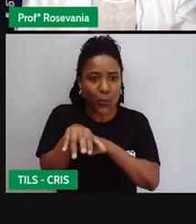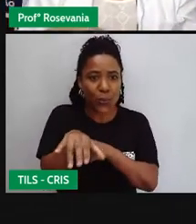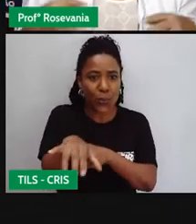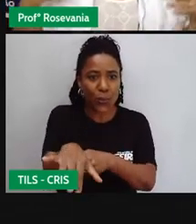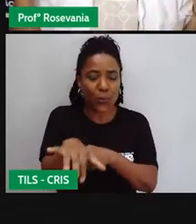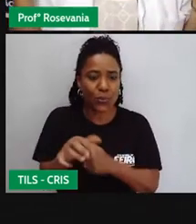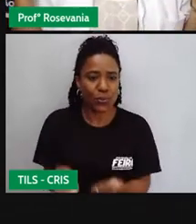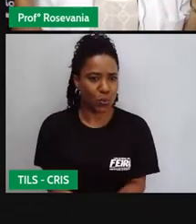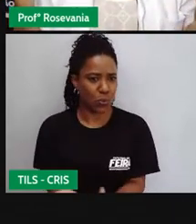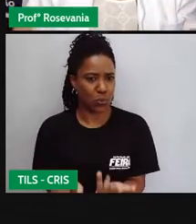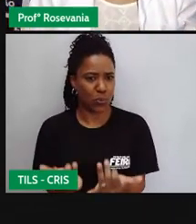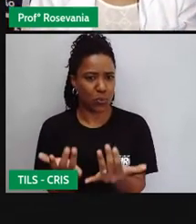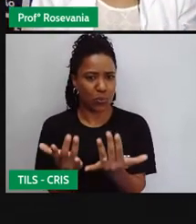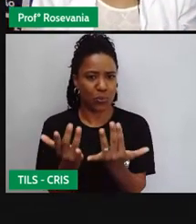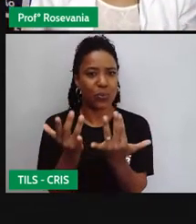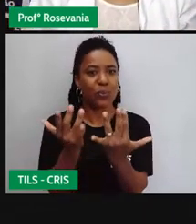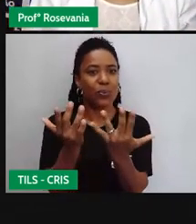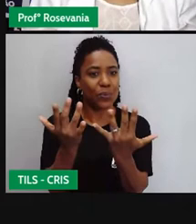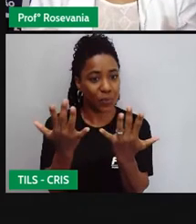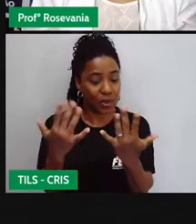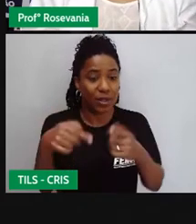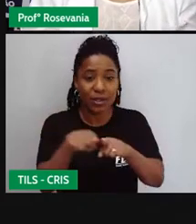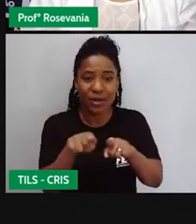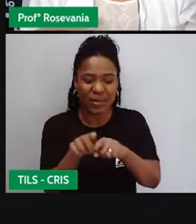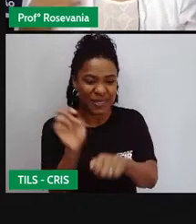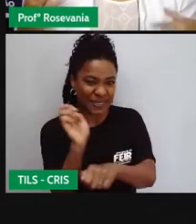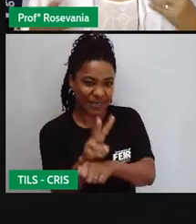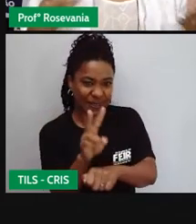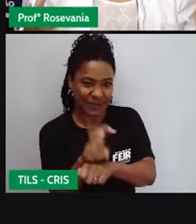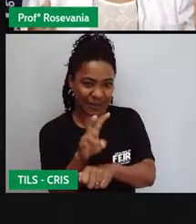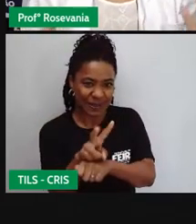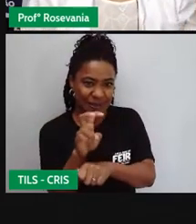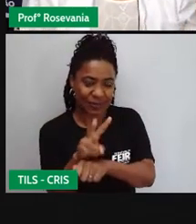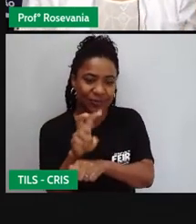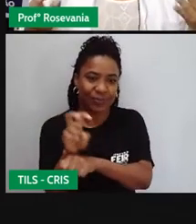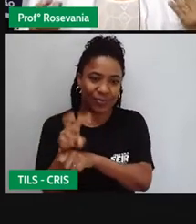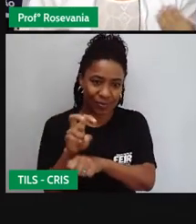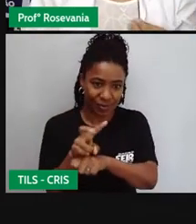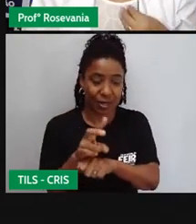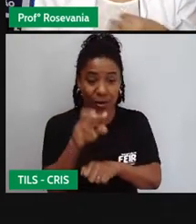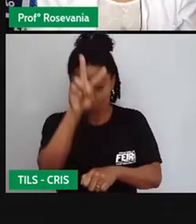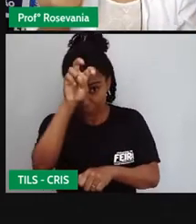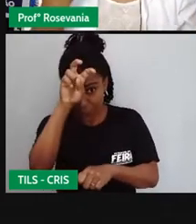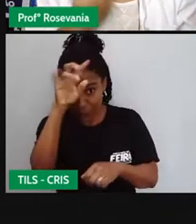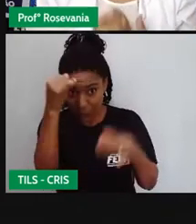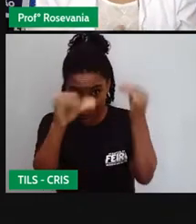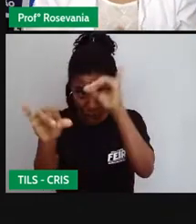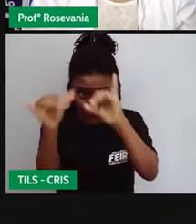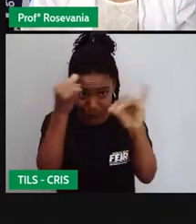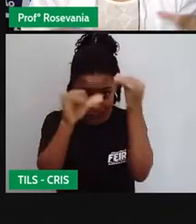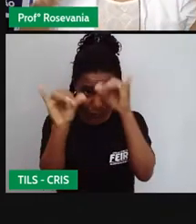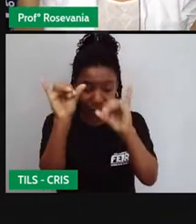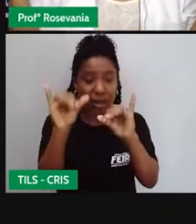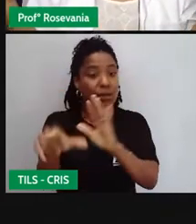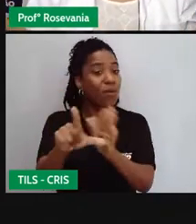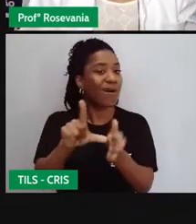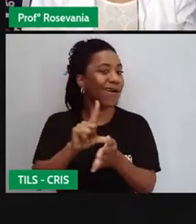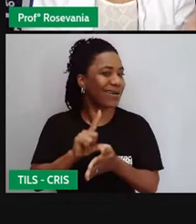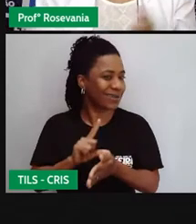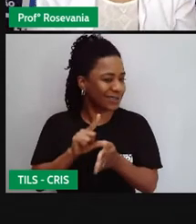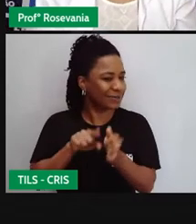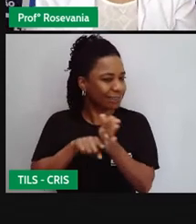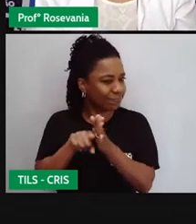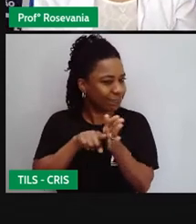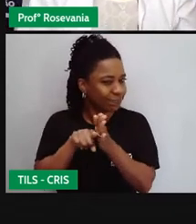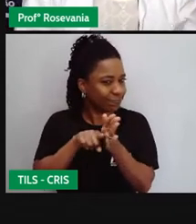colocar ali, os próprios agrotóxicos, né? Como é que é isso? Então, antes de chegar lá, já tem todo